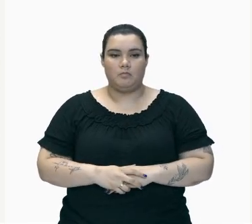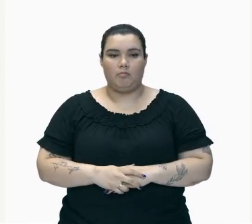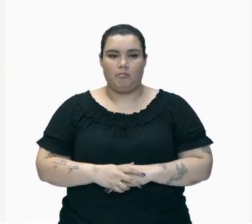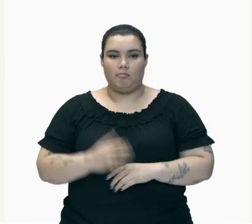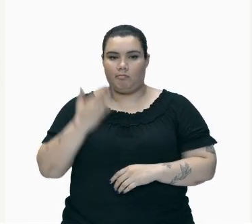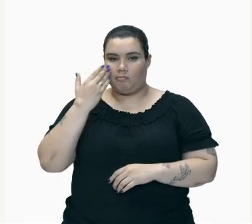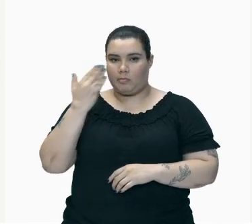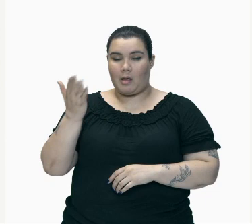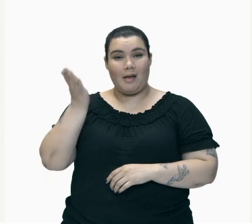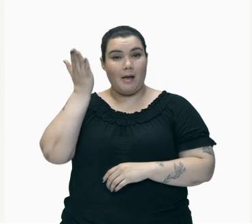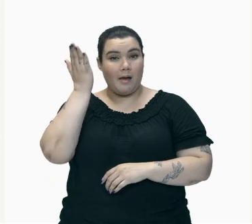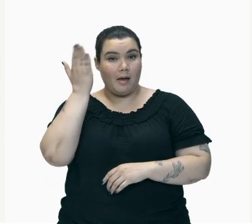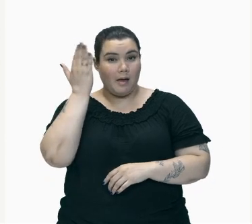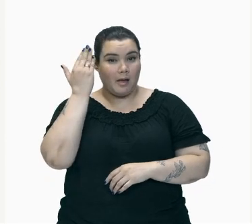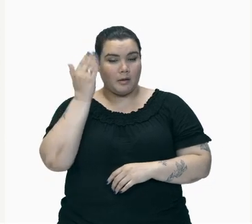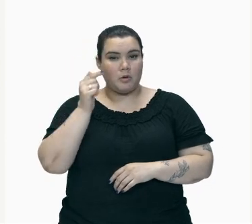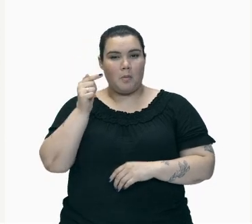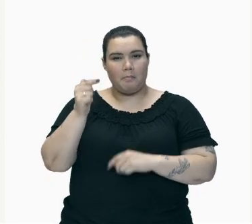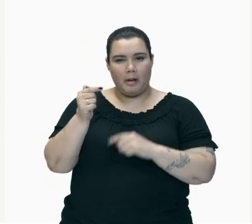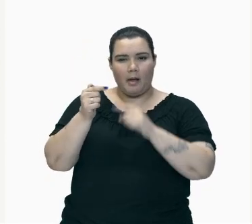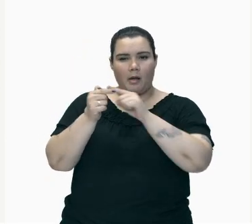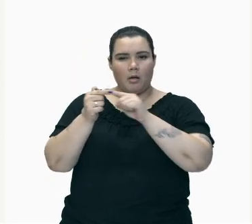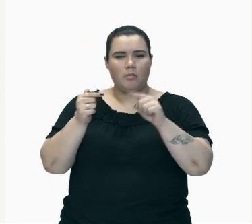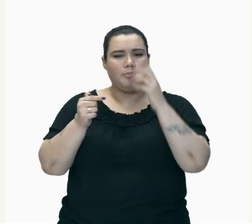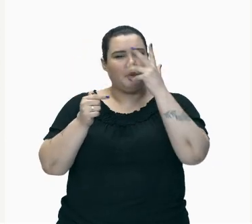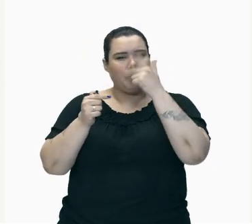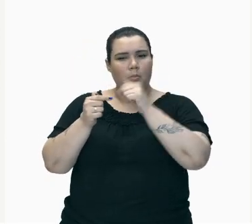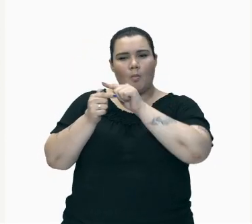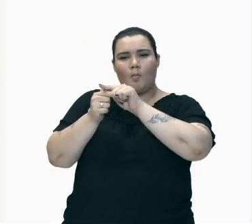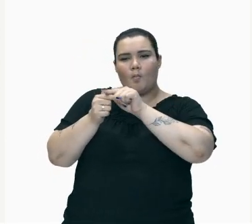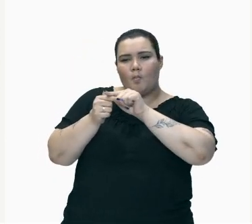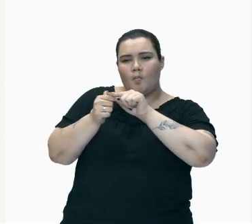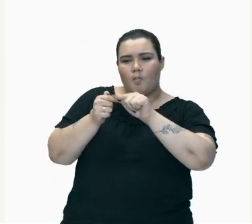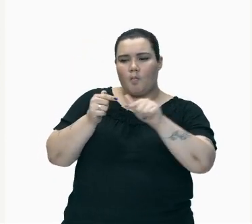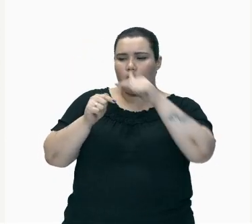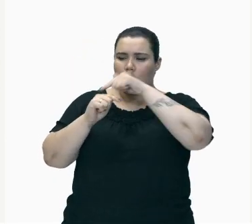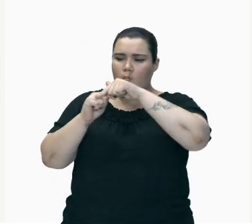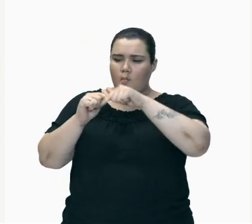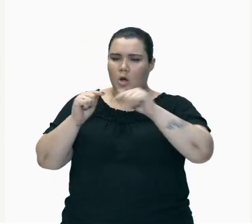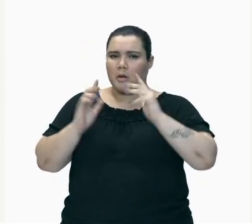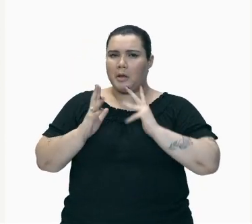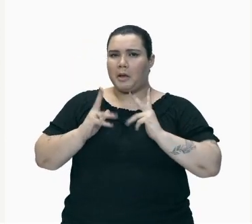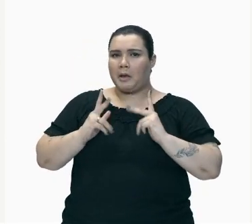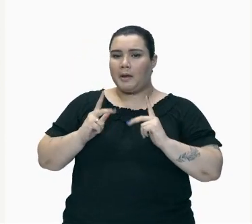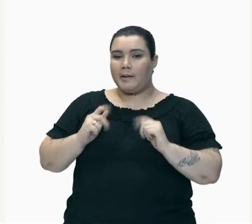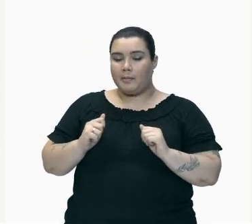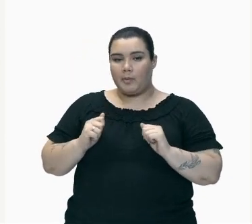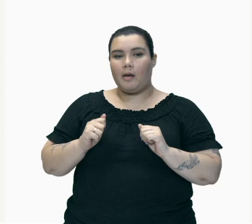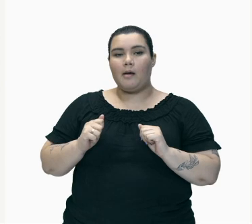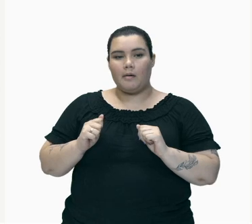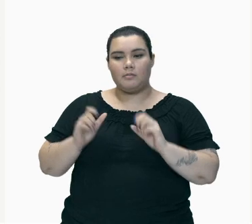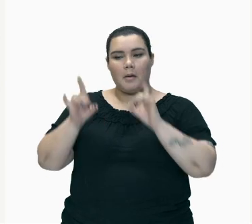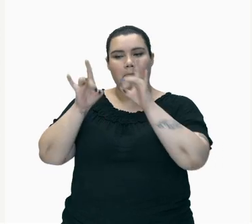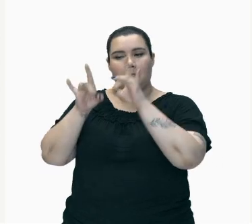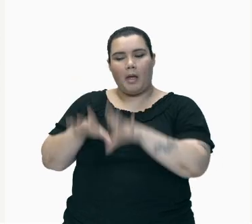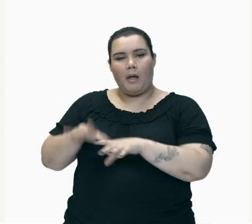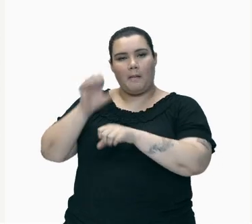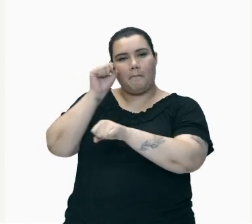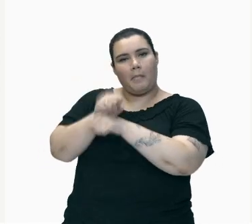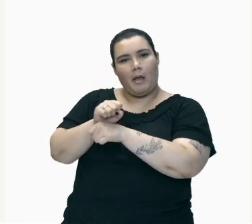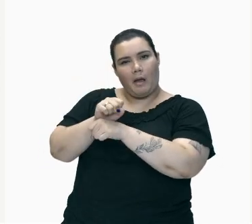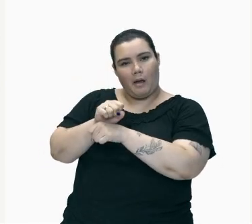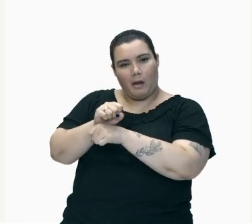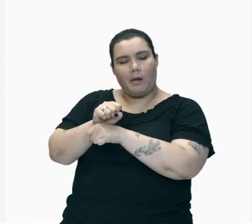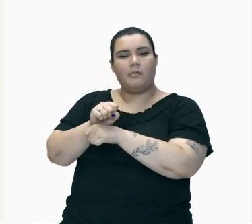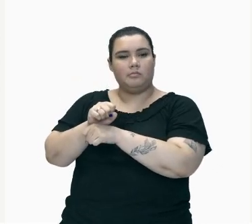prego Ele era Bonitinho Todo Encapado E aí Às vezes Ocorre Um corte Ou